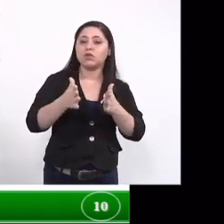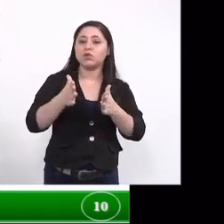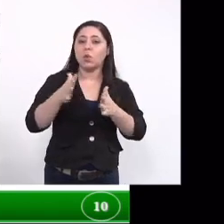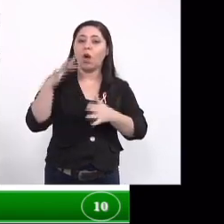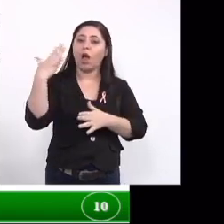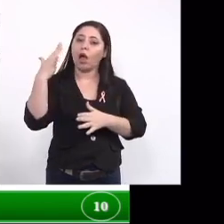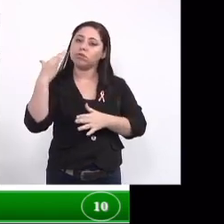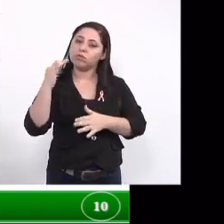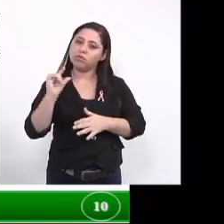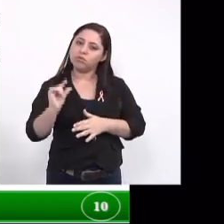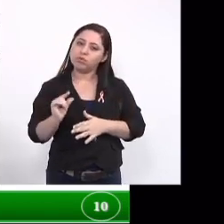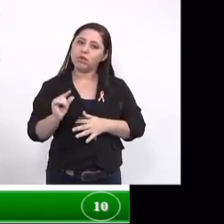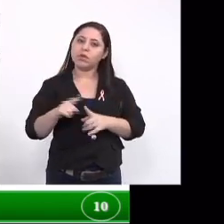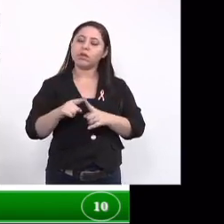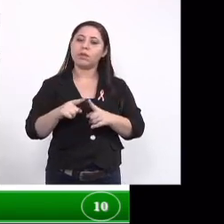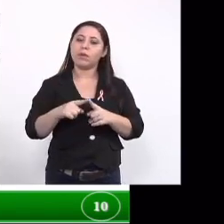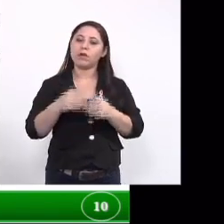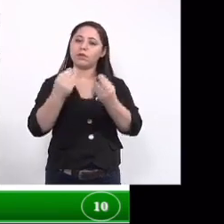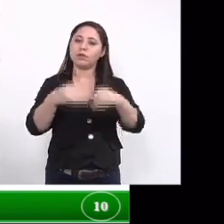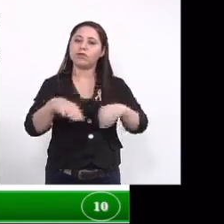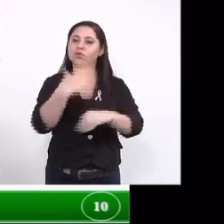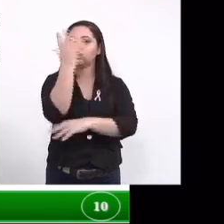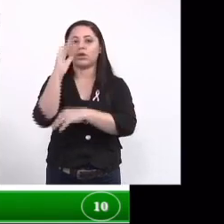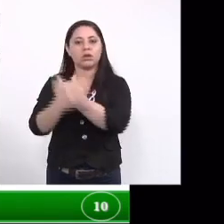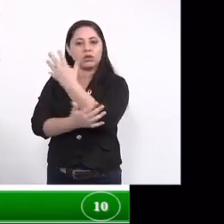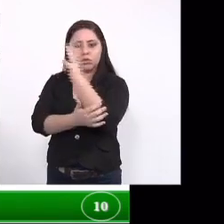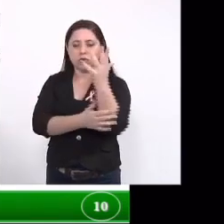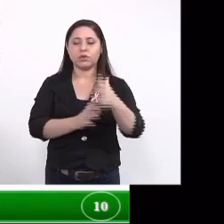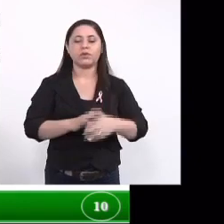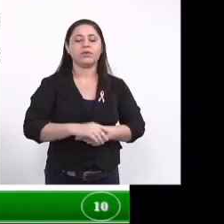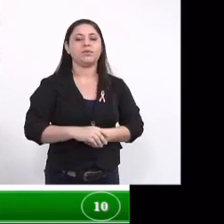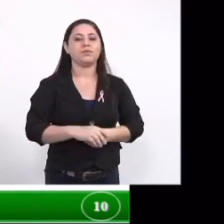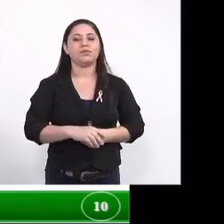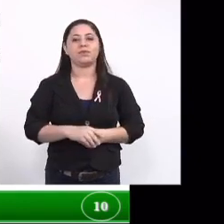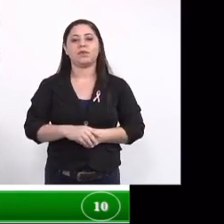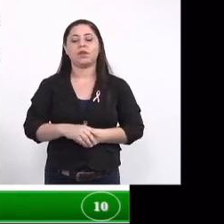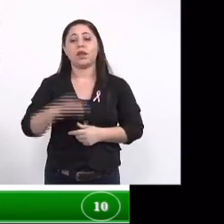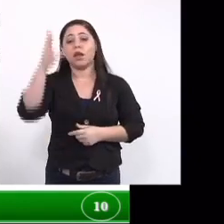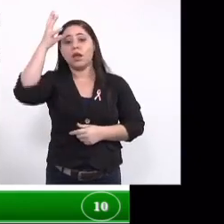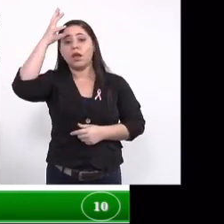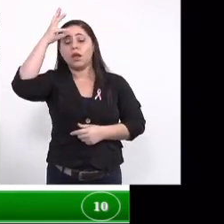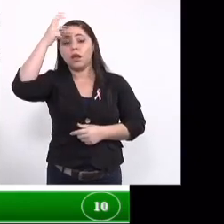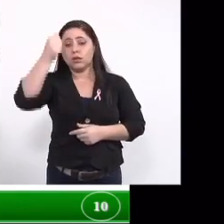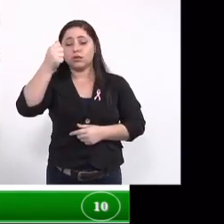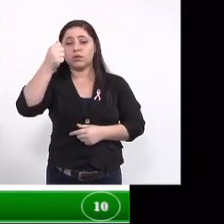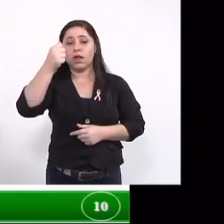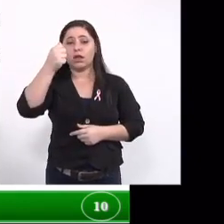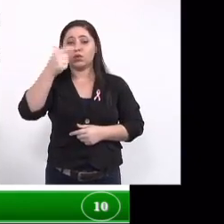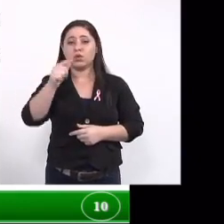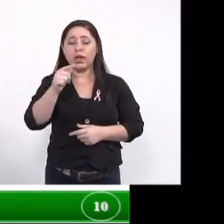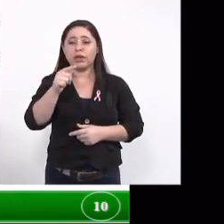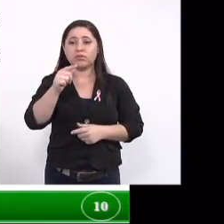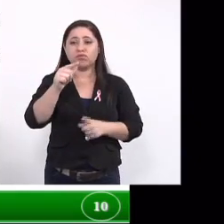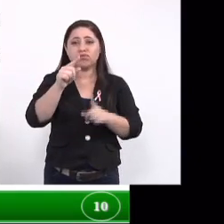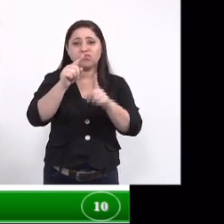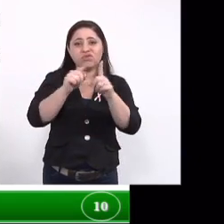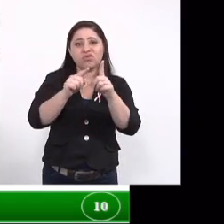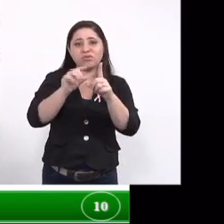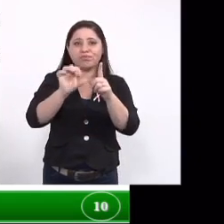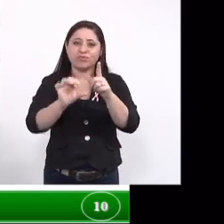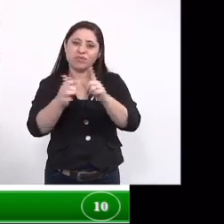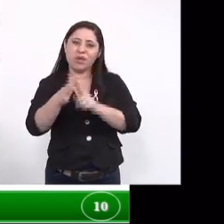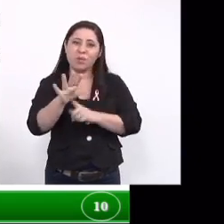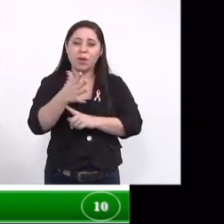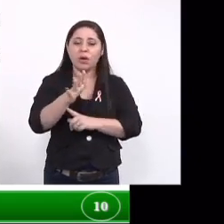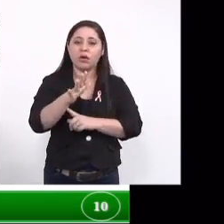reduzido e não tenha toxicidade para os organismos não-alvo mesmo com esses resultados não tão satisfatórios o nosso